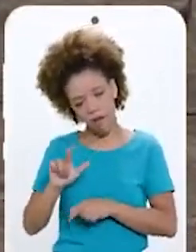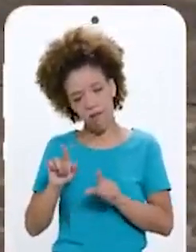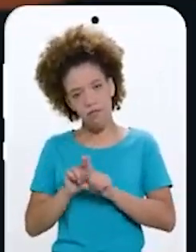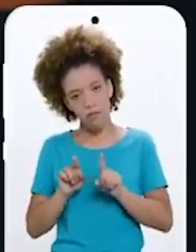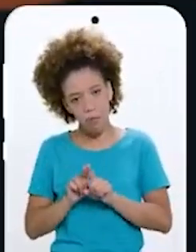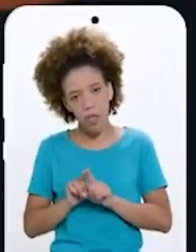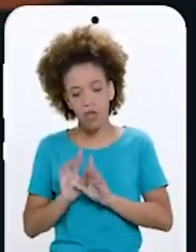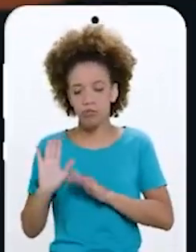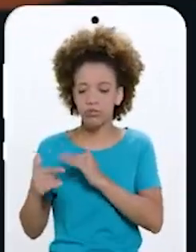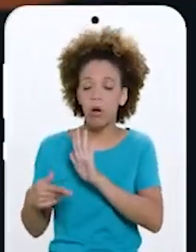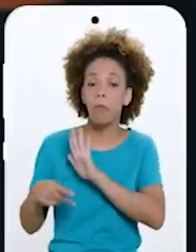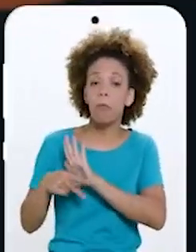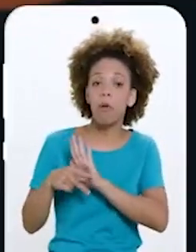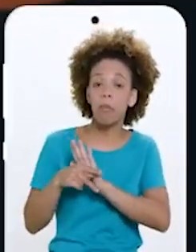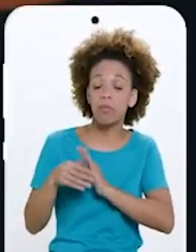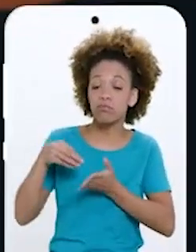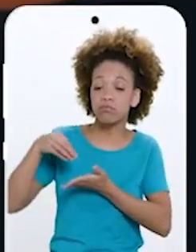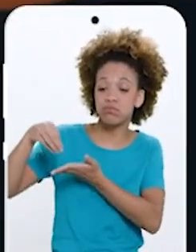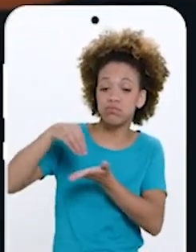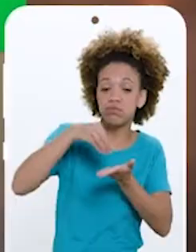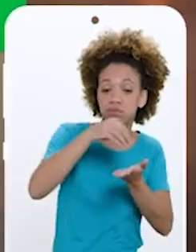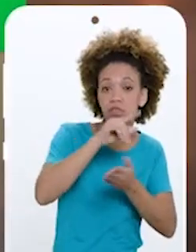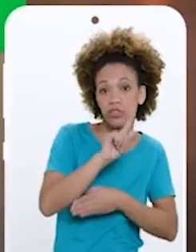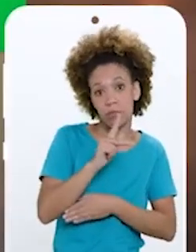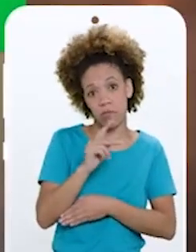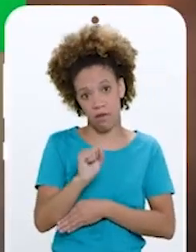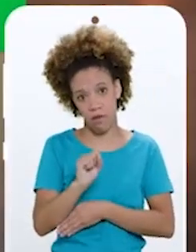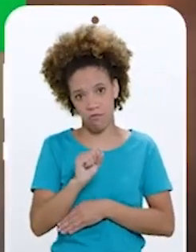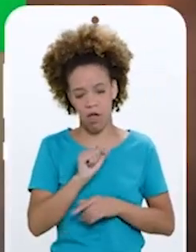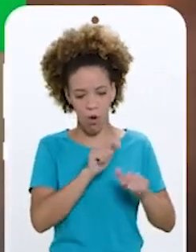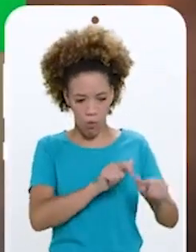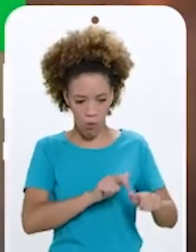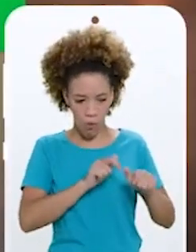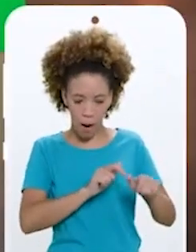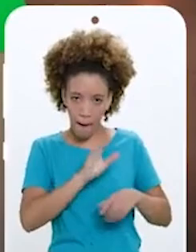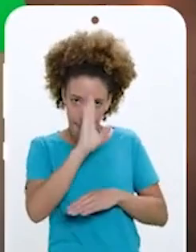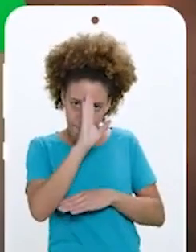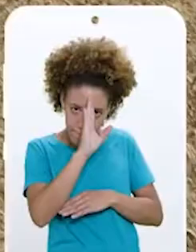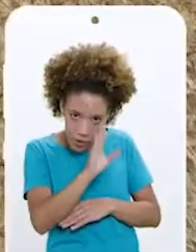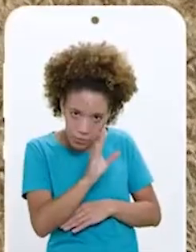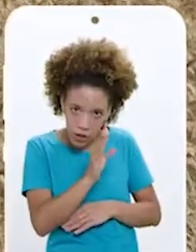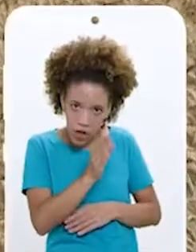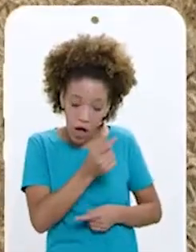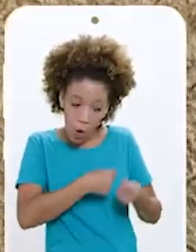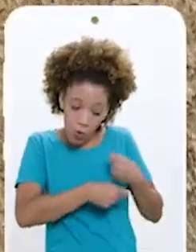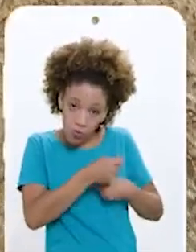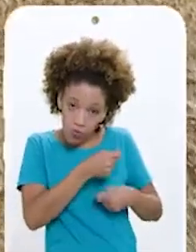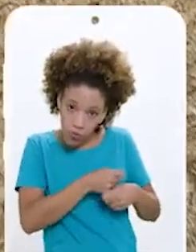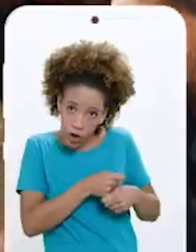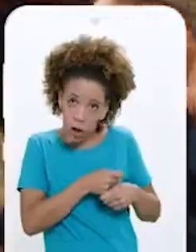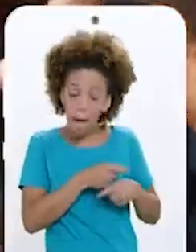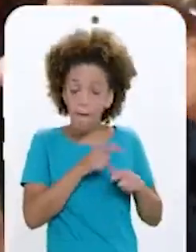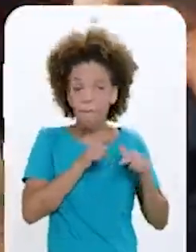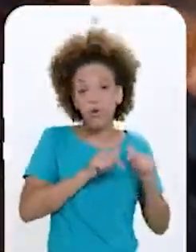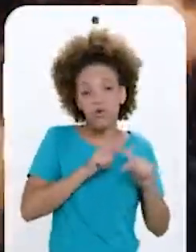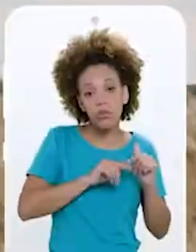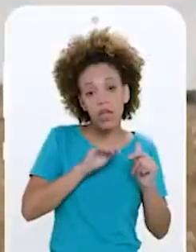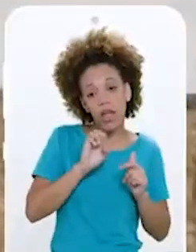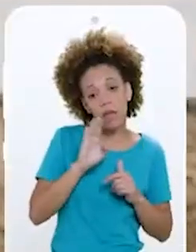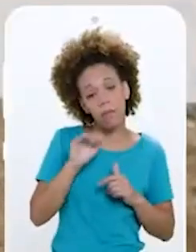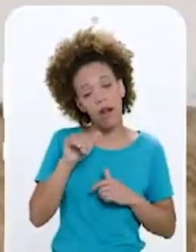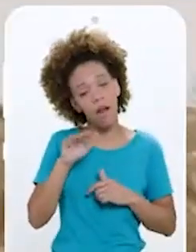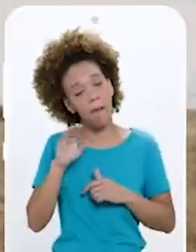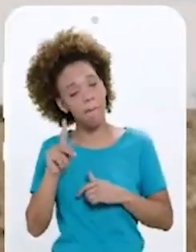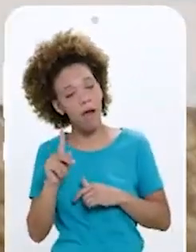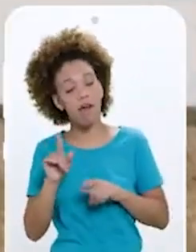E o desenvolvimento do nosso próprio sistema de GPS No agronegócio, a principal meta é articular produtores e a Embrapa